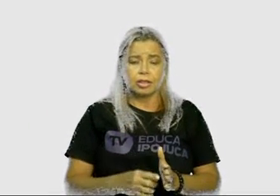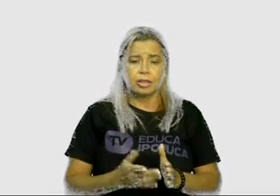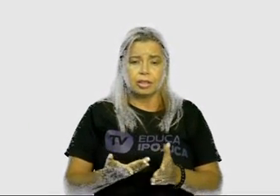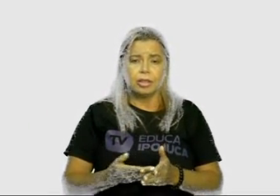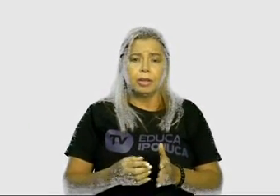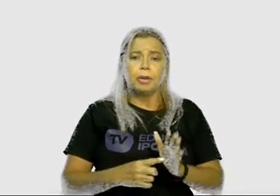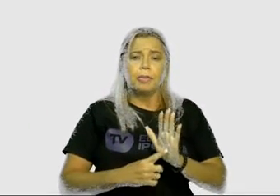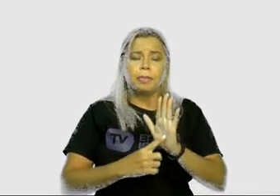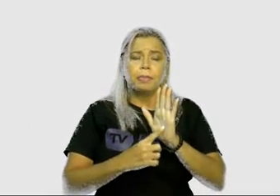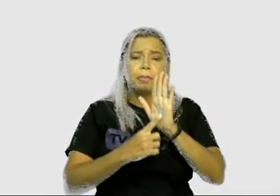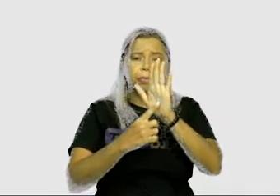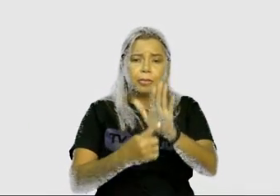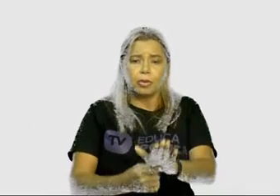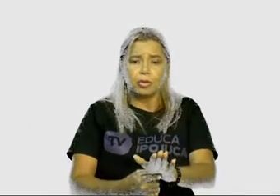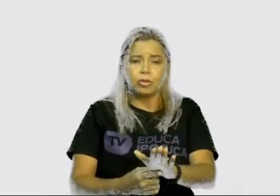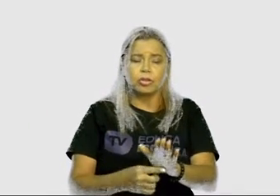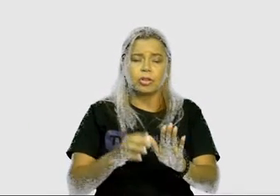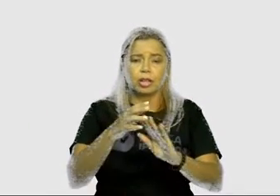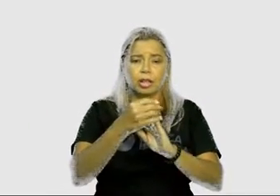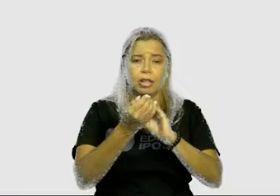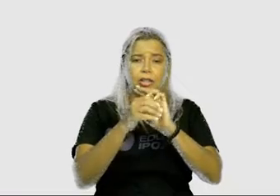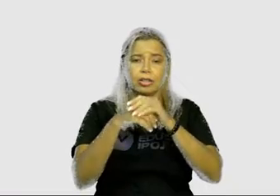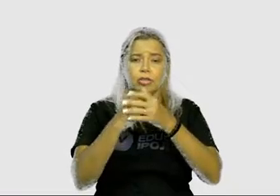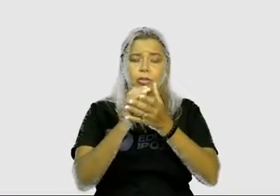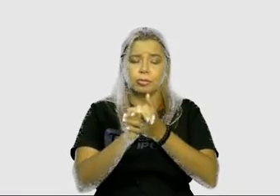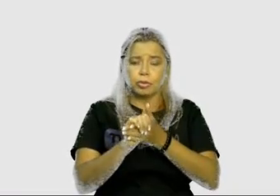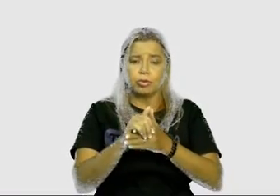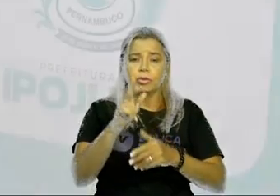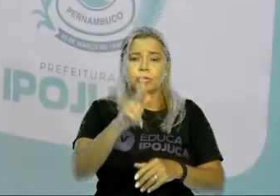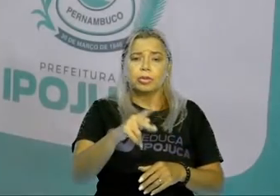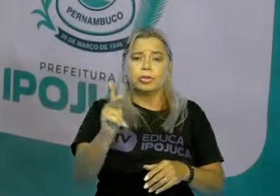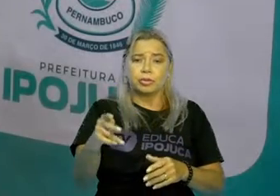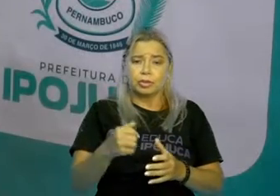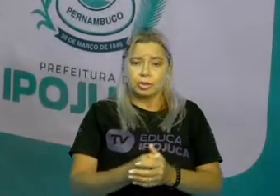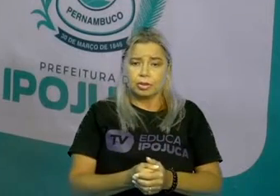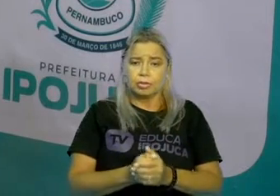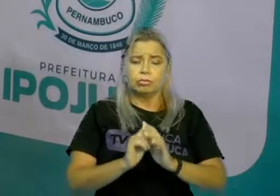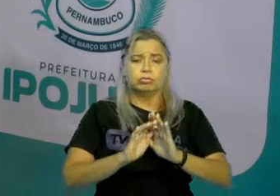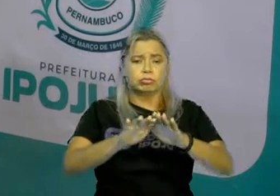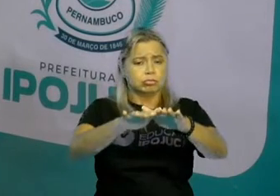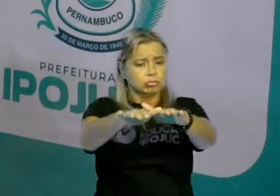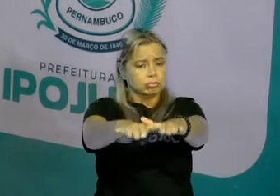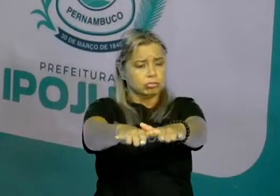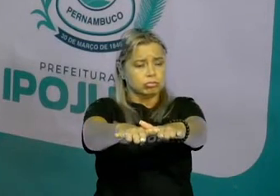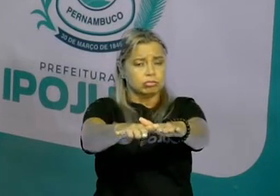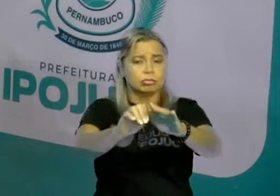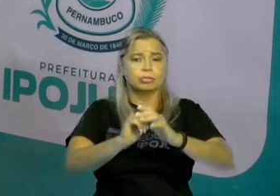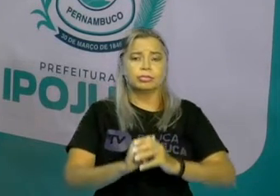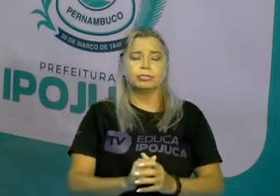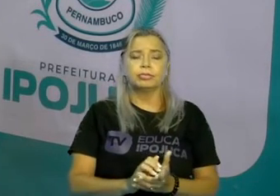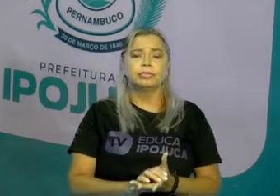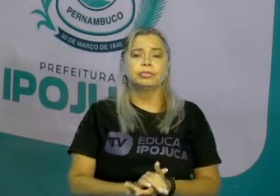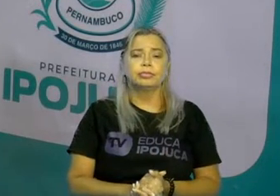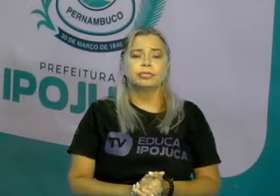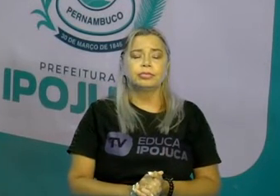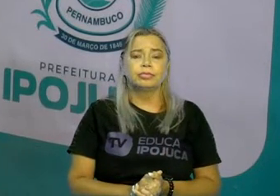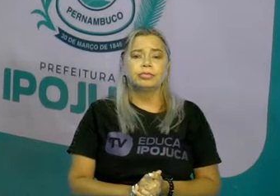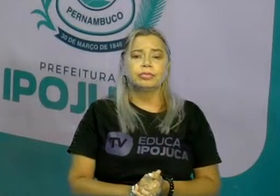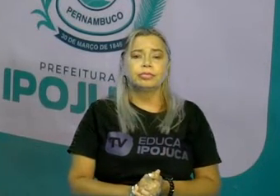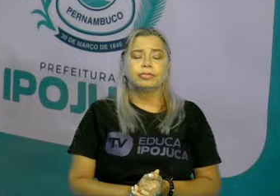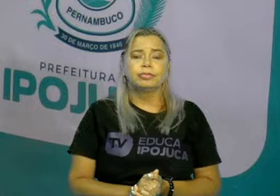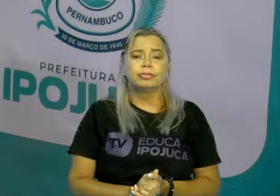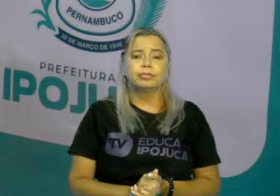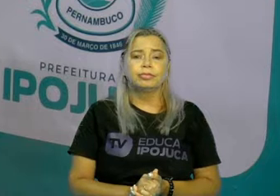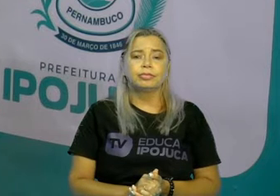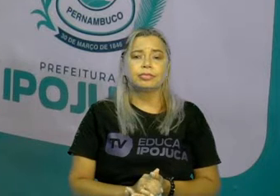Guiando as suas duas mãos para mim, vamos perceber um experimento? Colocou? Agora,